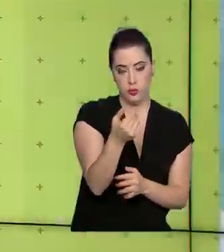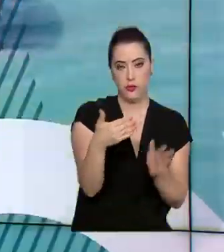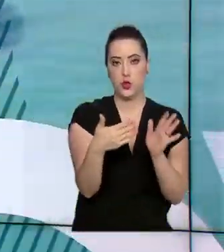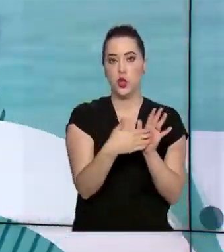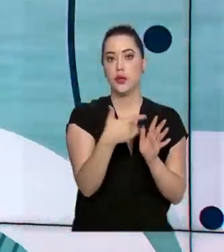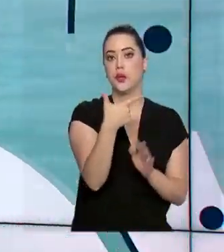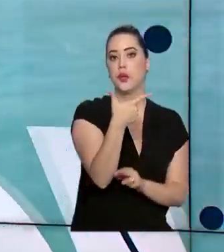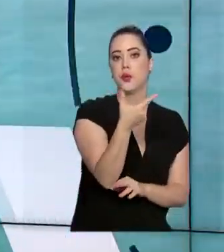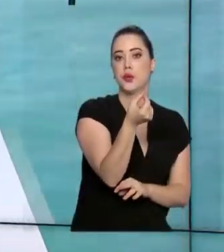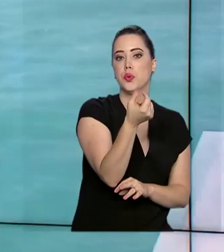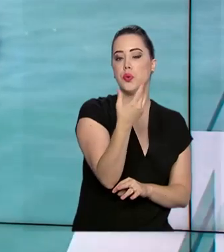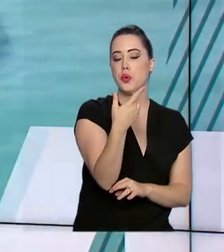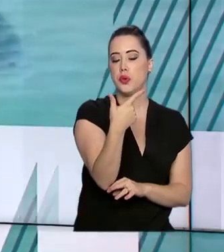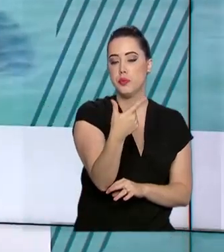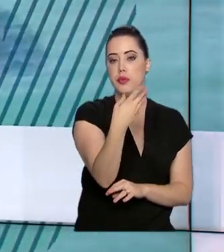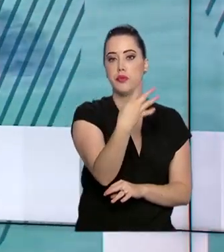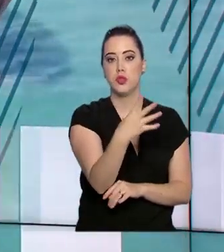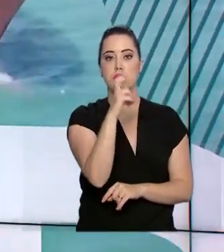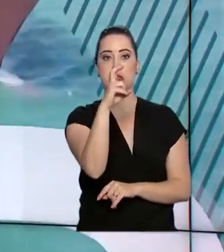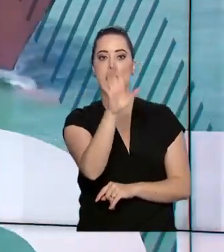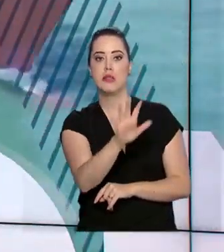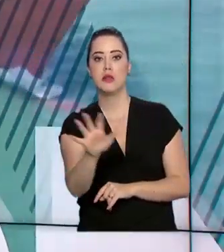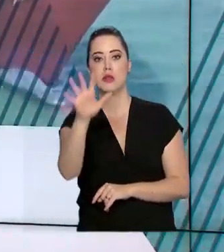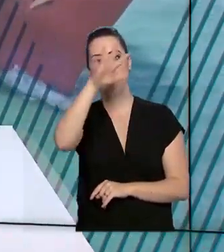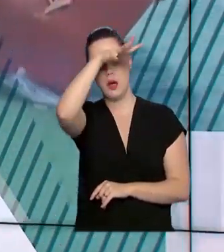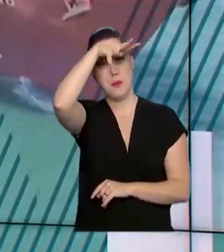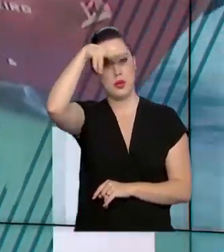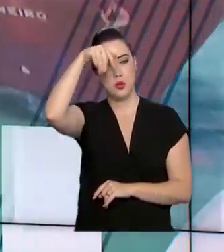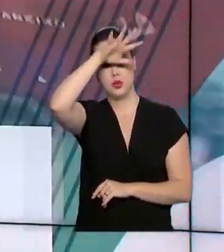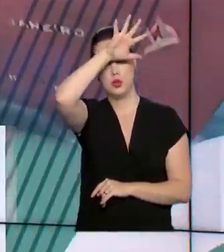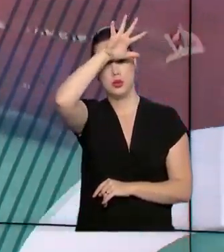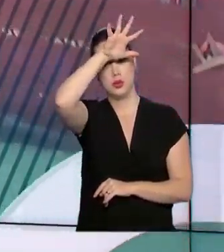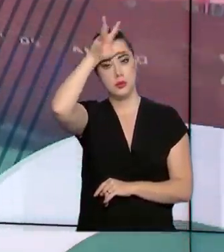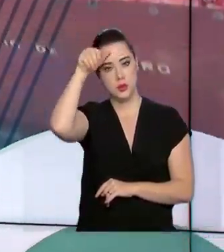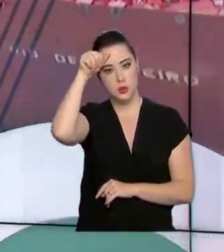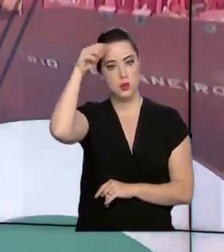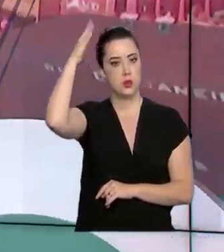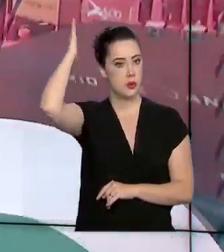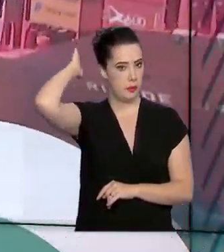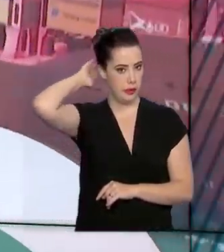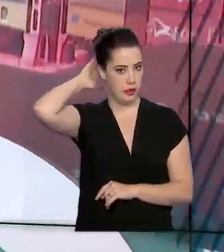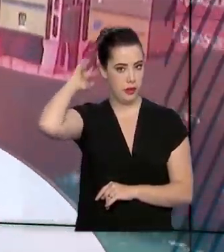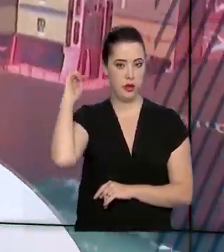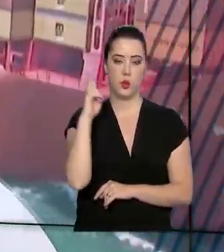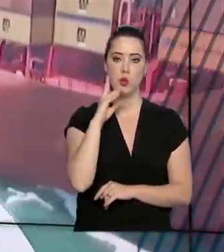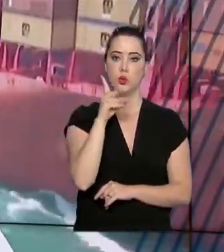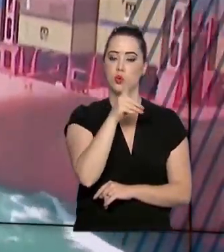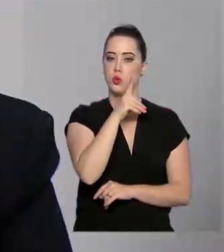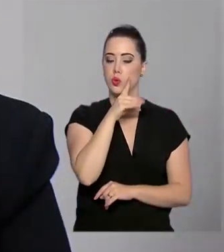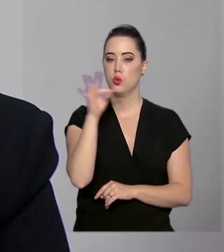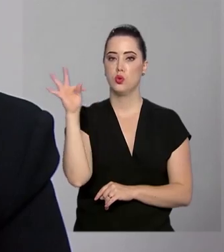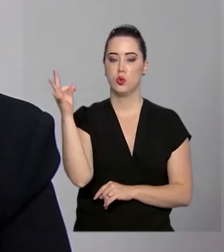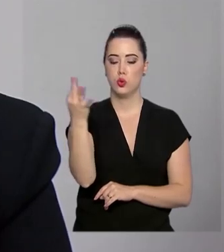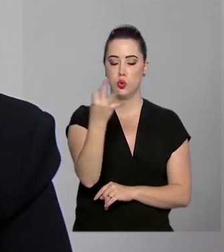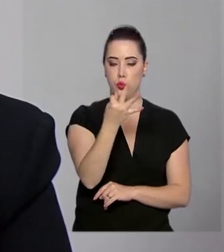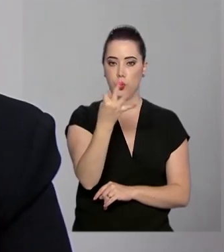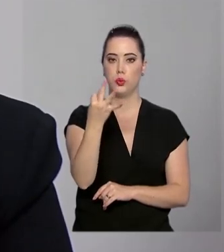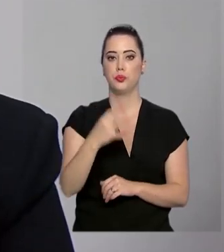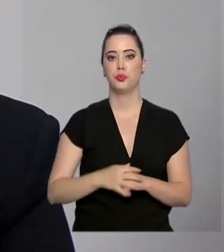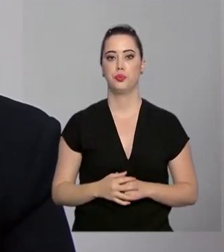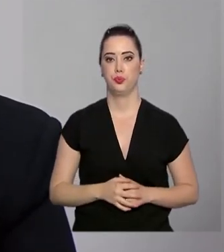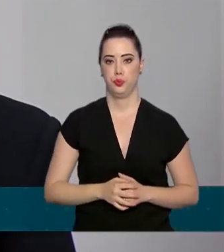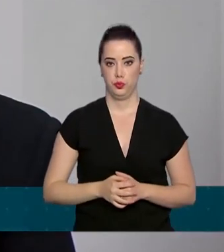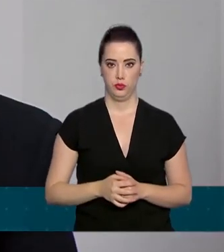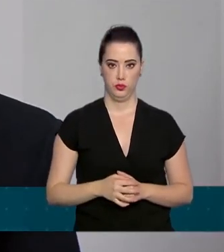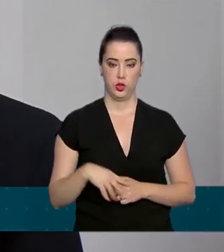2024 em cinco estados, Amazonas, Mato Grosso, Pará, Rondônia e Tocantins. Nós